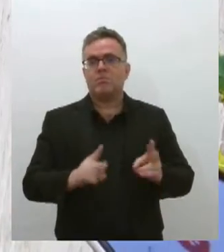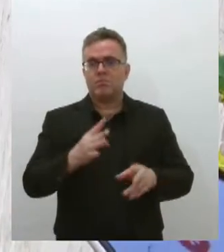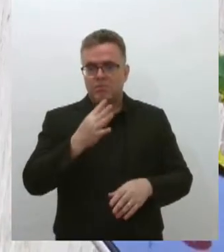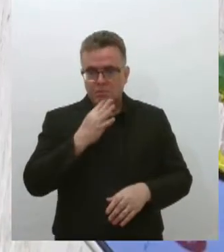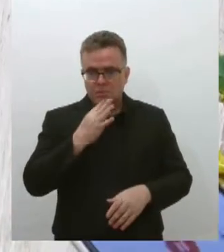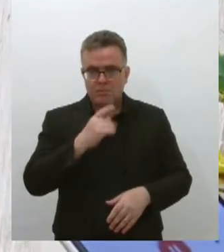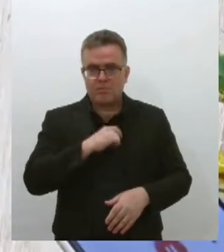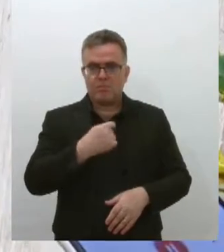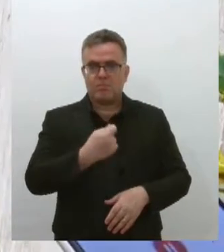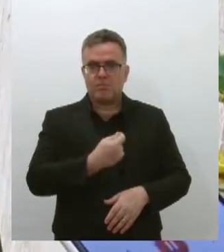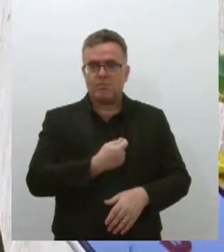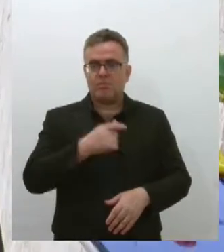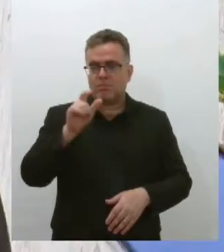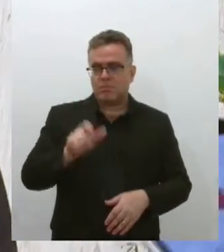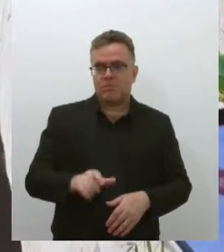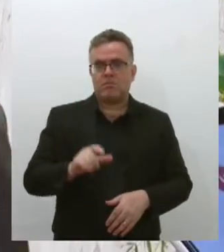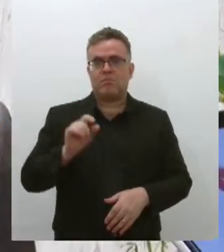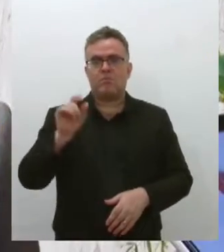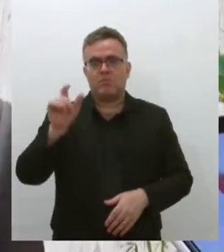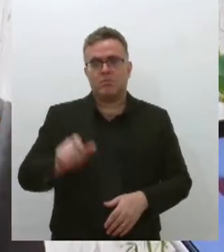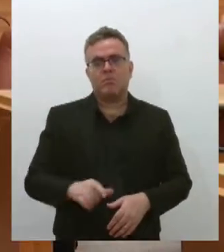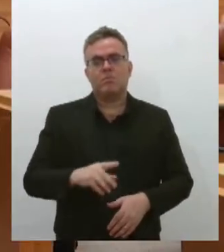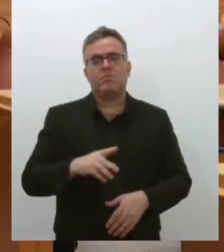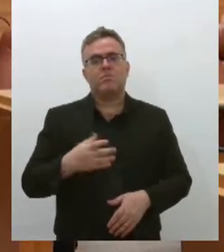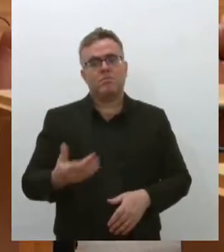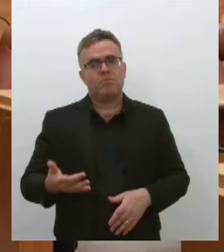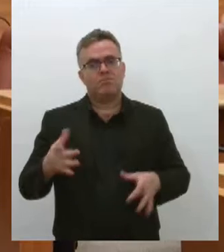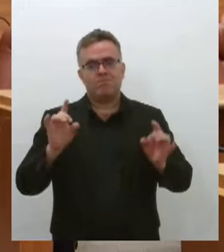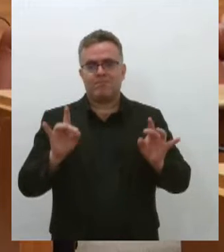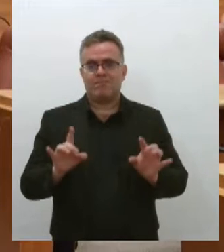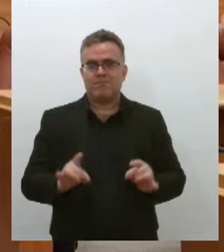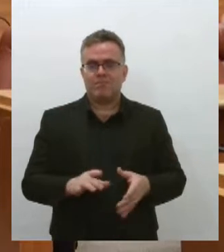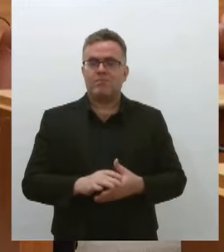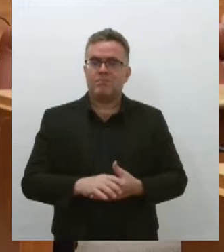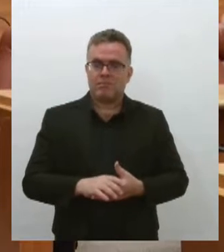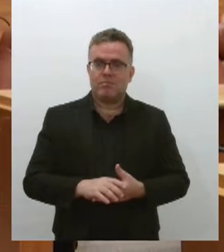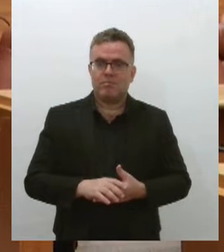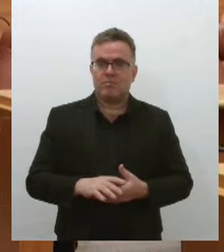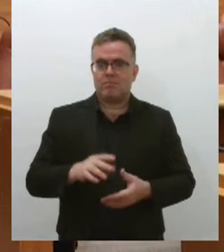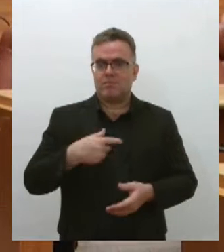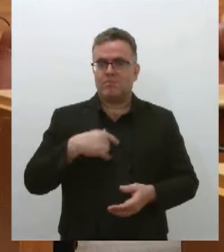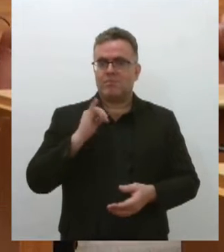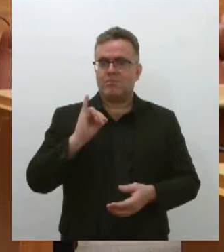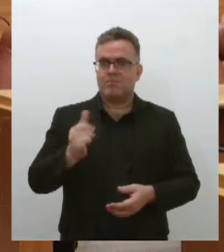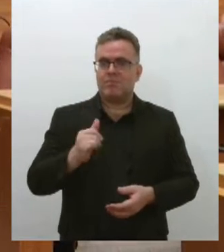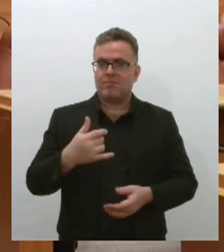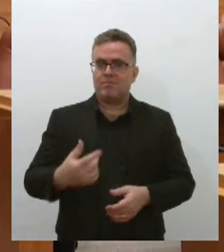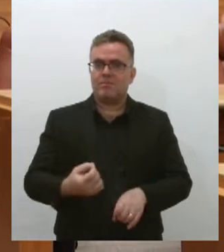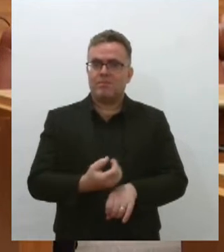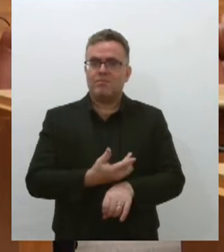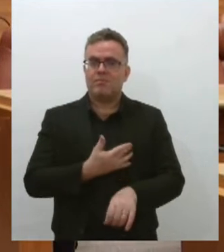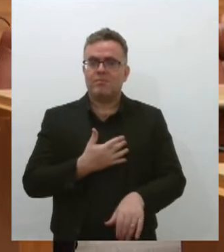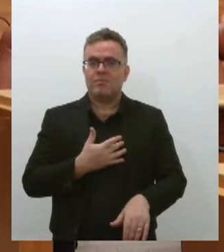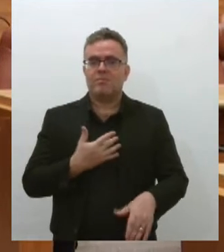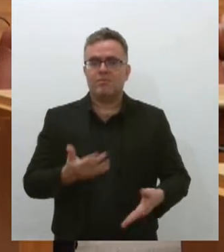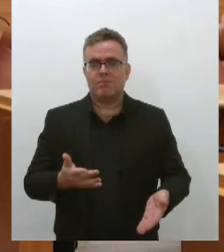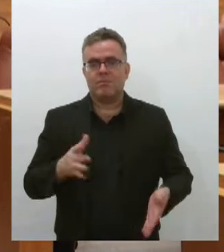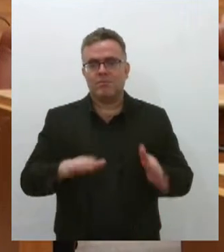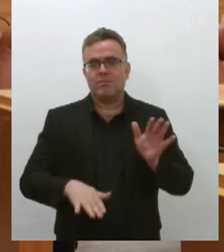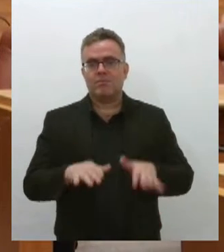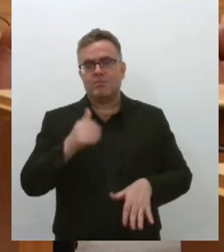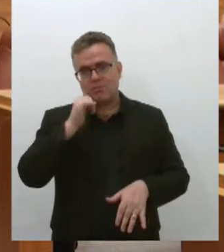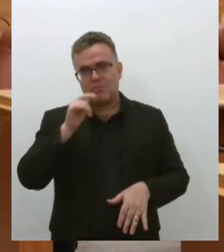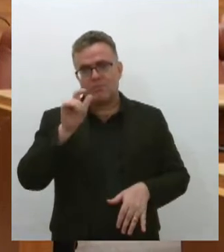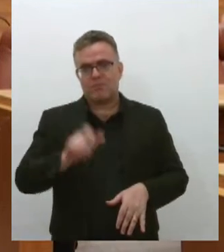polícia. E a doutora Mariana não poderia ficar de fora. Na fala de Mariana Mourinho, inclusive, me emocionei em alguns momentos. Ela mulher, eu mulher